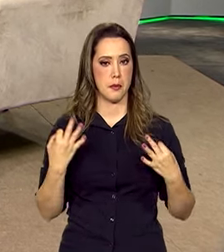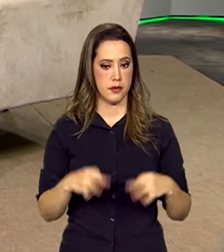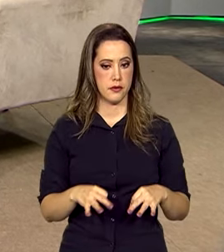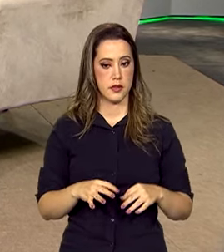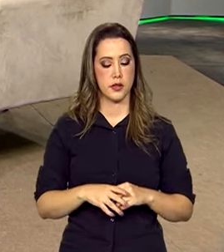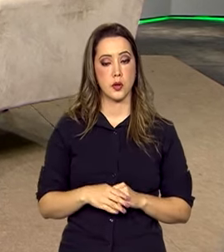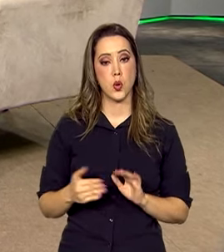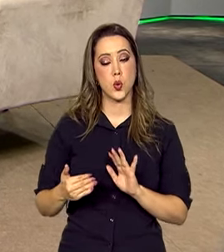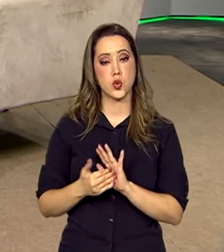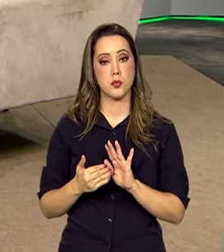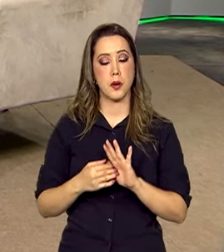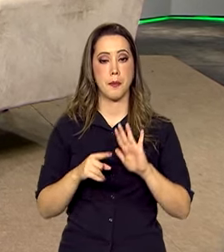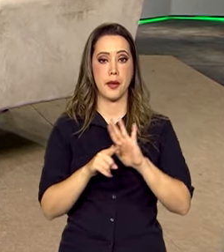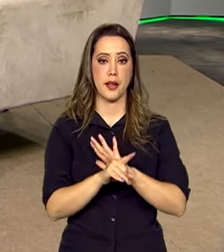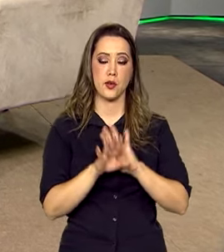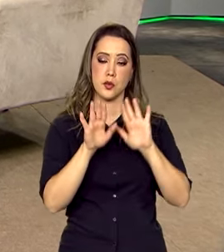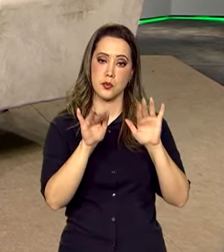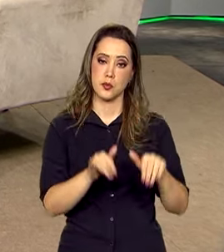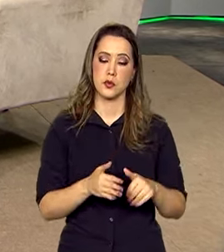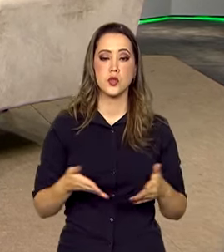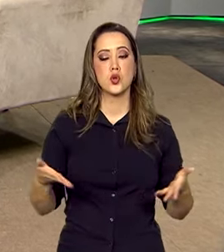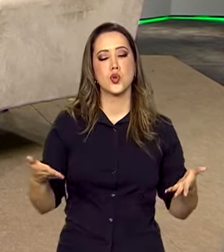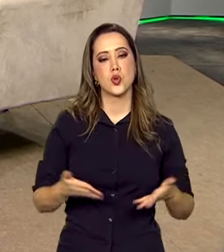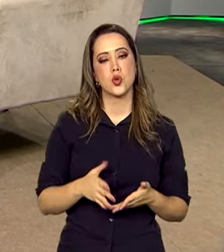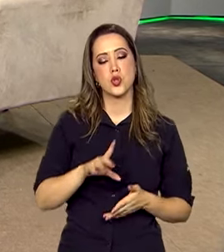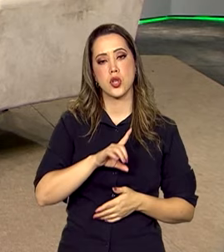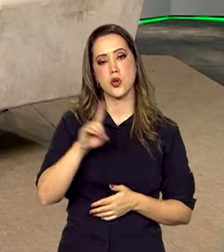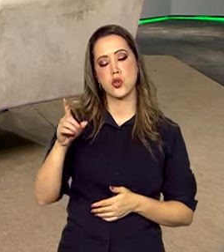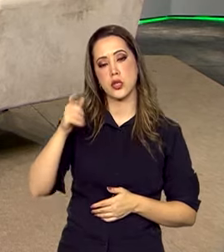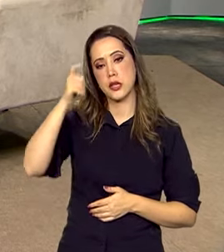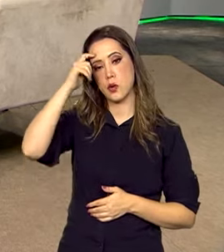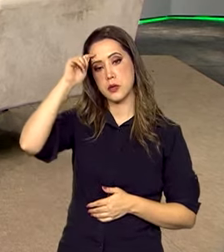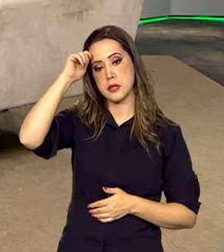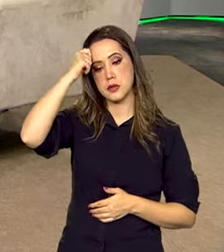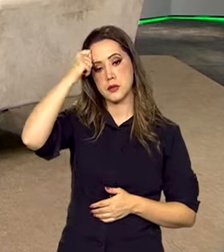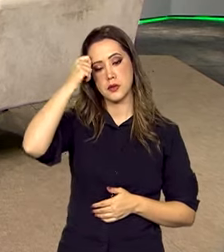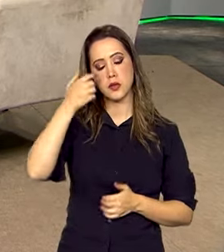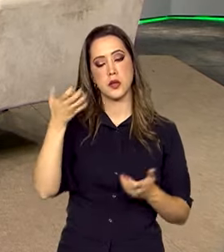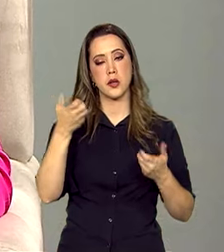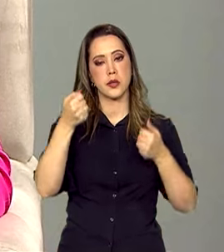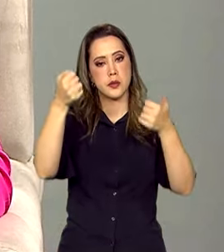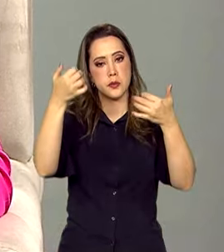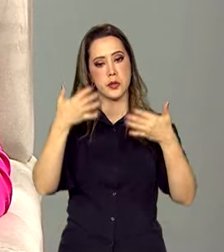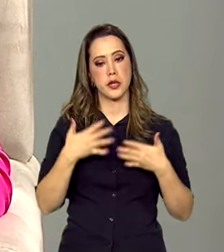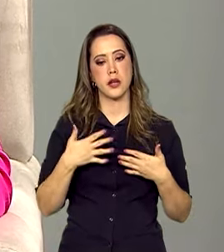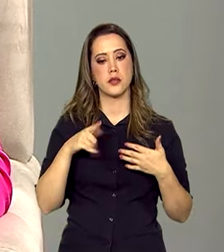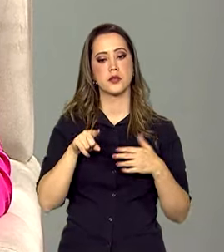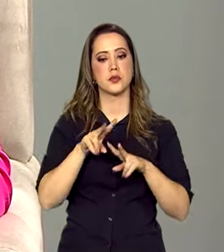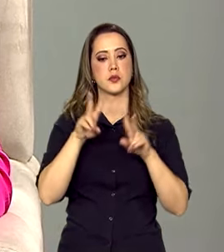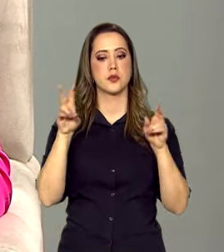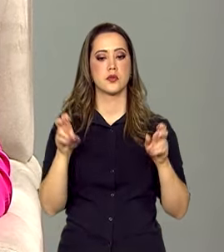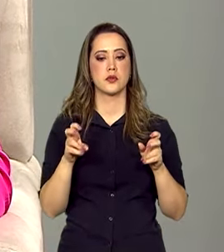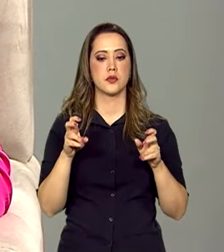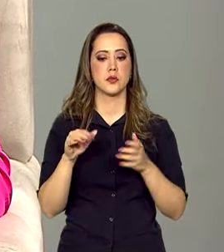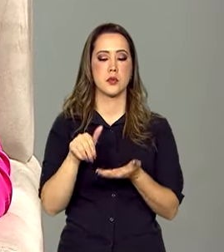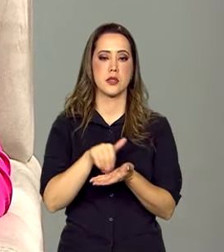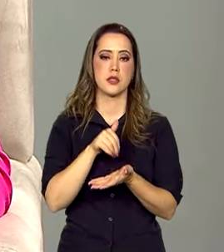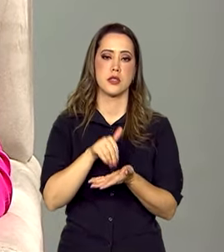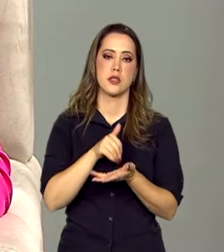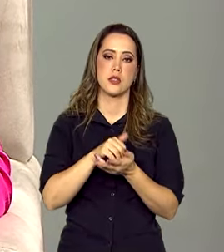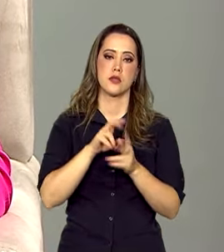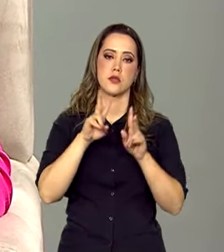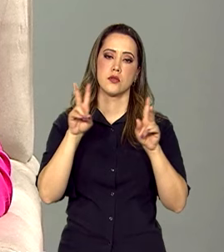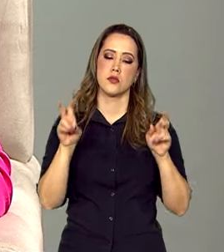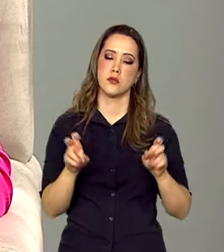secretário. Minha última pergunta para a gente encerrar. Hoje é o dia da consciência negra. Eu queria que o senhor falasse sobre o que tem sido feito pela secretaria no